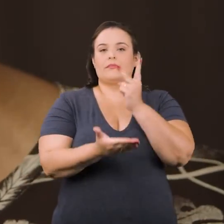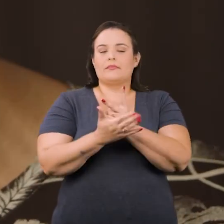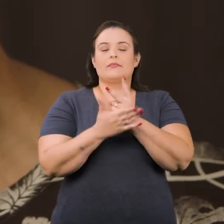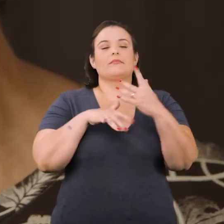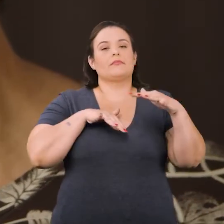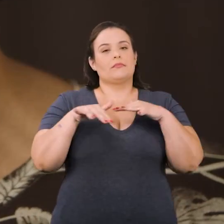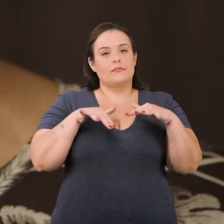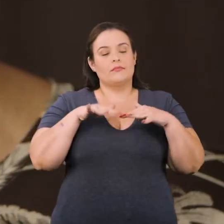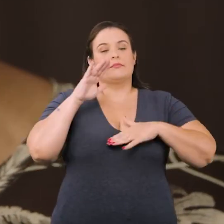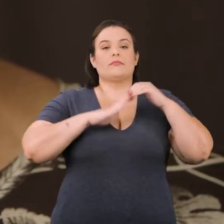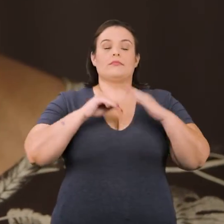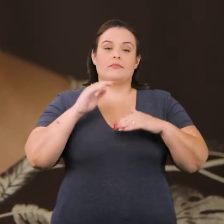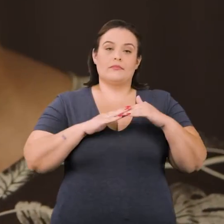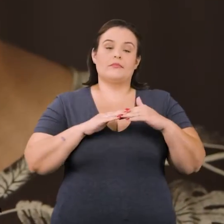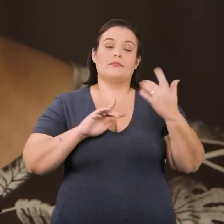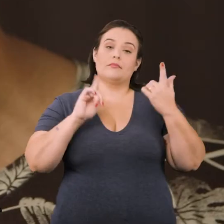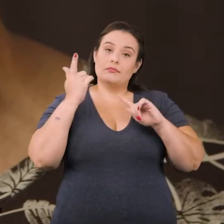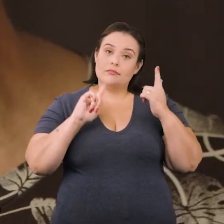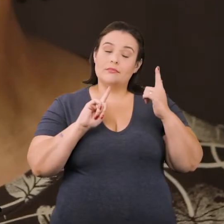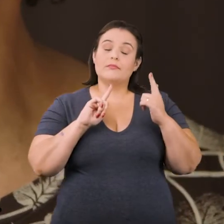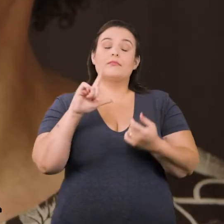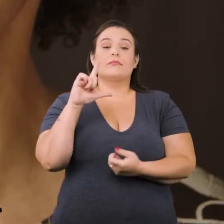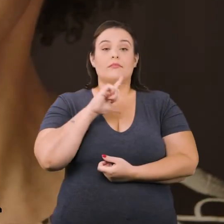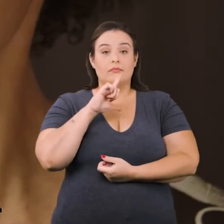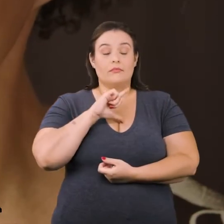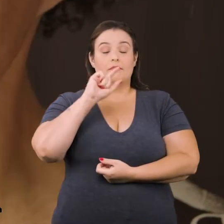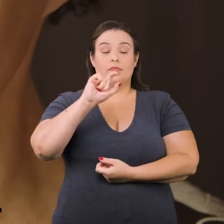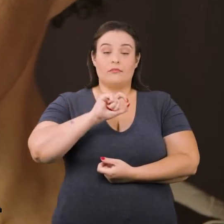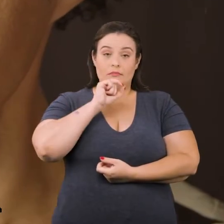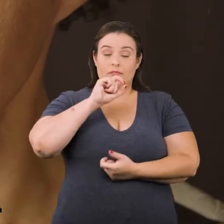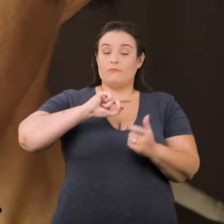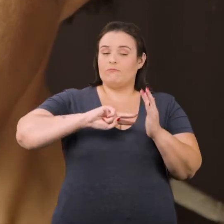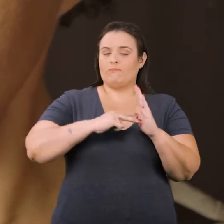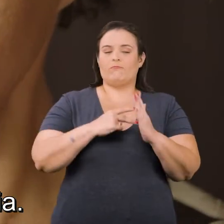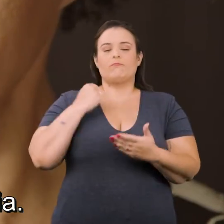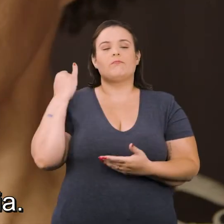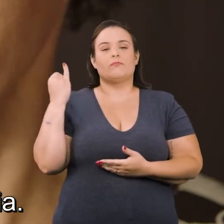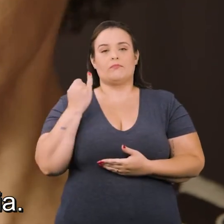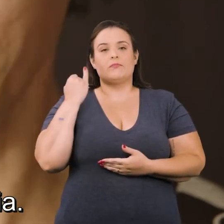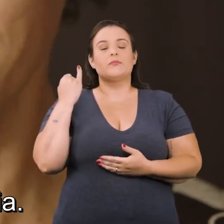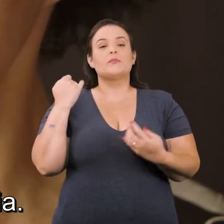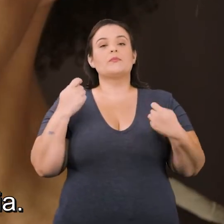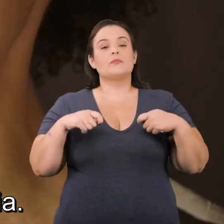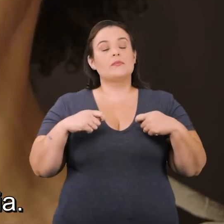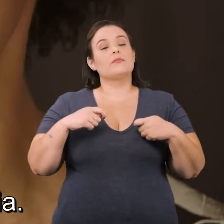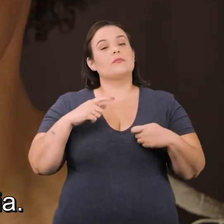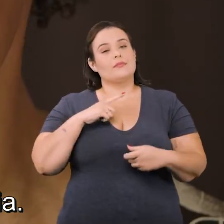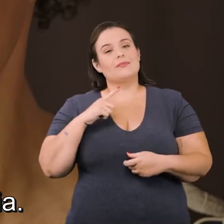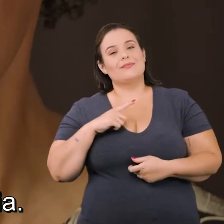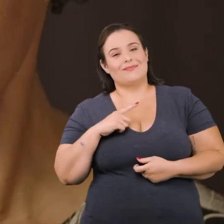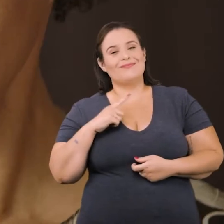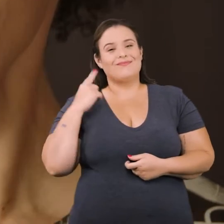toda a ação e todo gesto, ele tem um teor significativo. Ele precisa ter uma